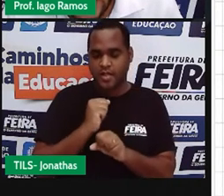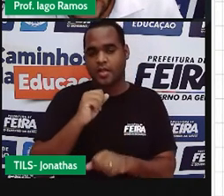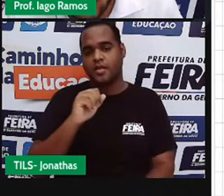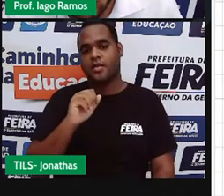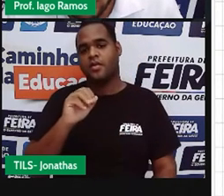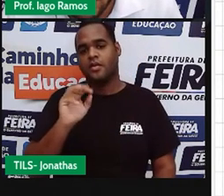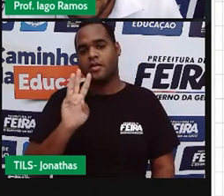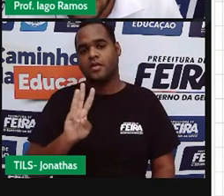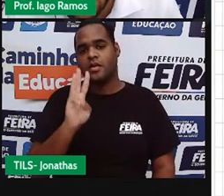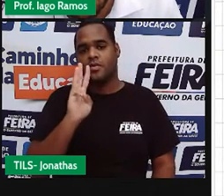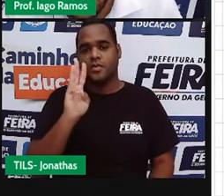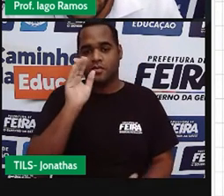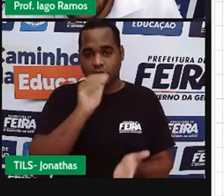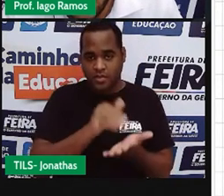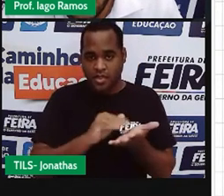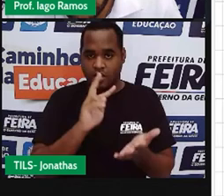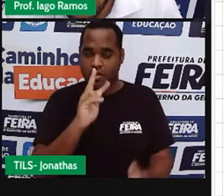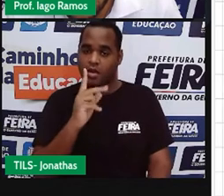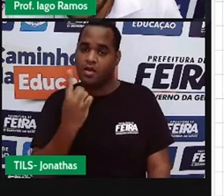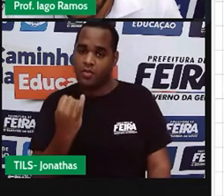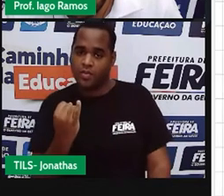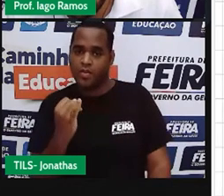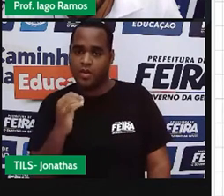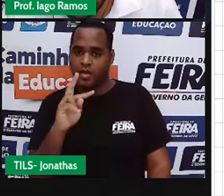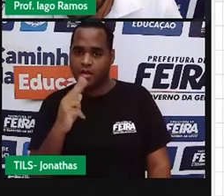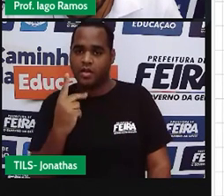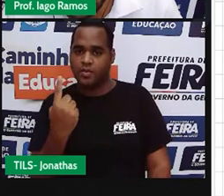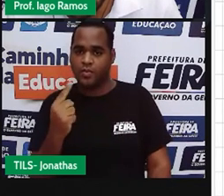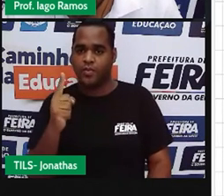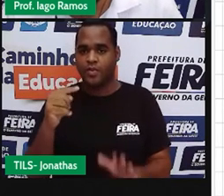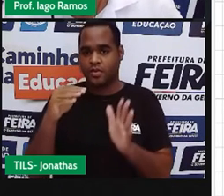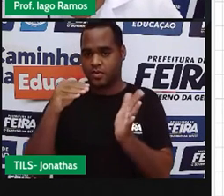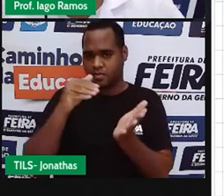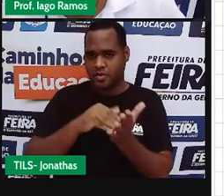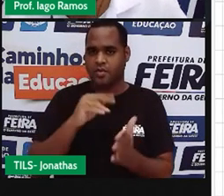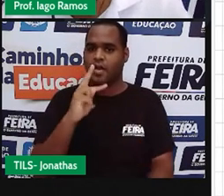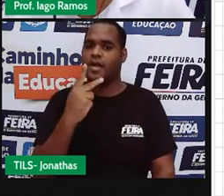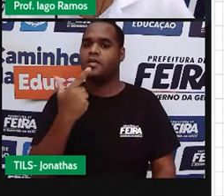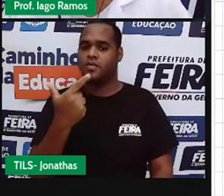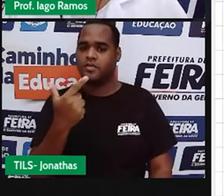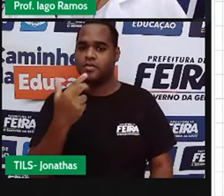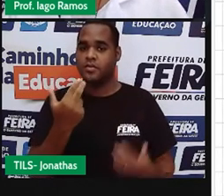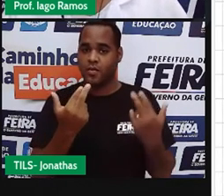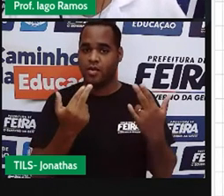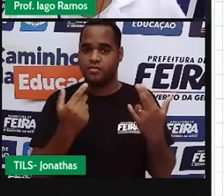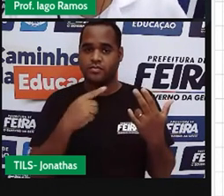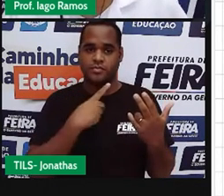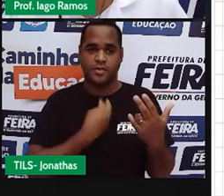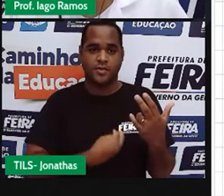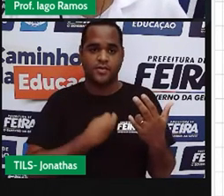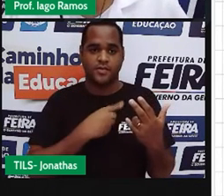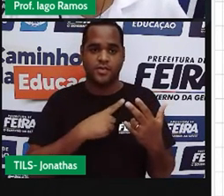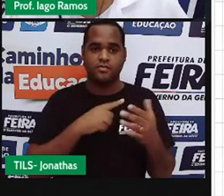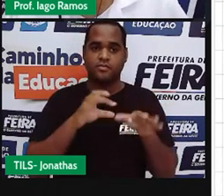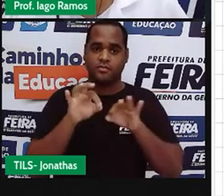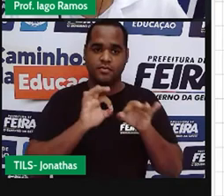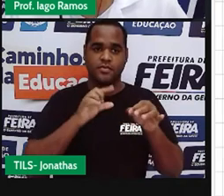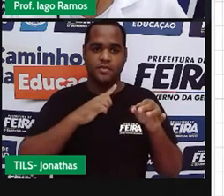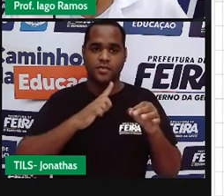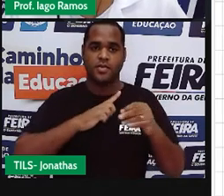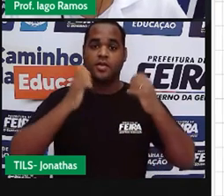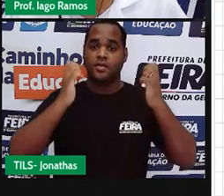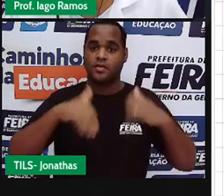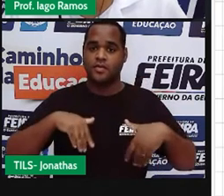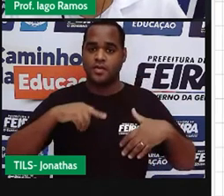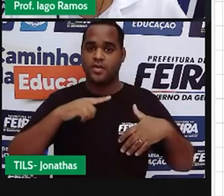até H1, vai dar a mesma coisa de W até H2. Se eu construir, se eu